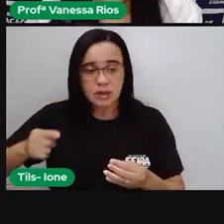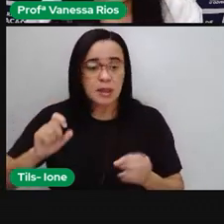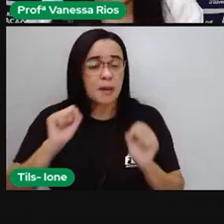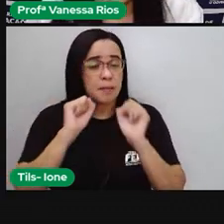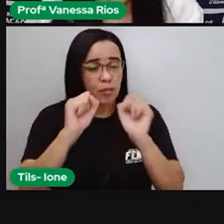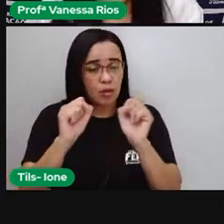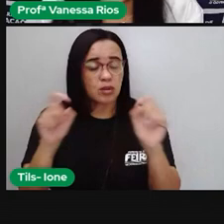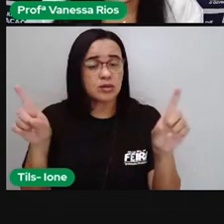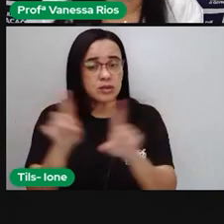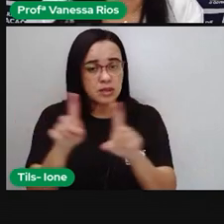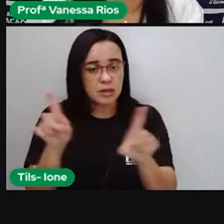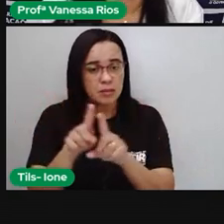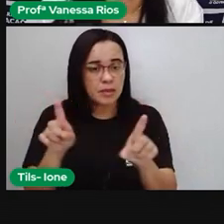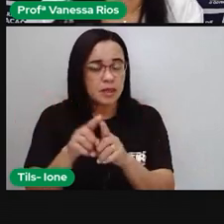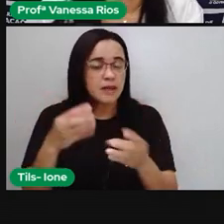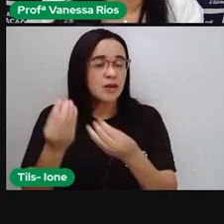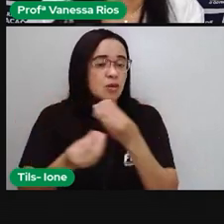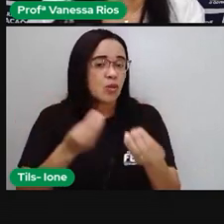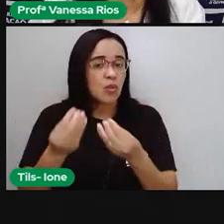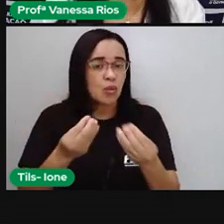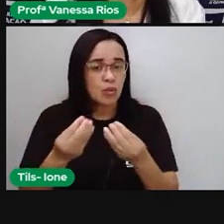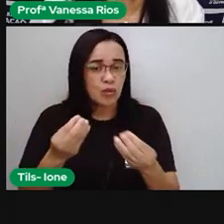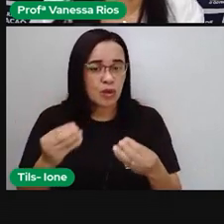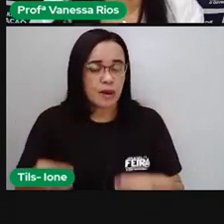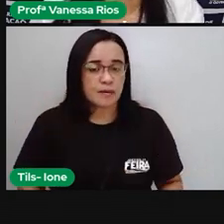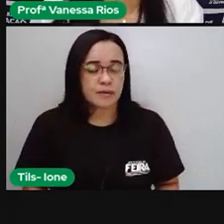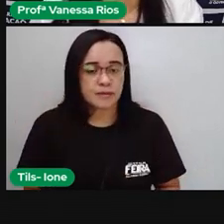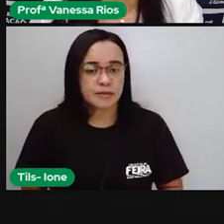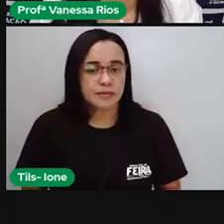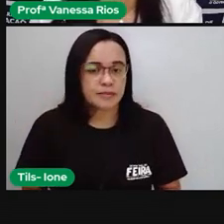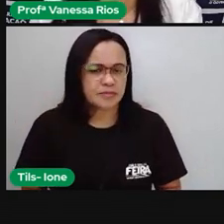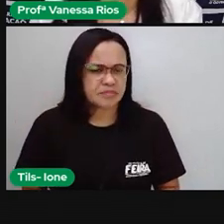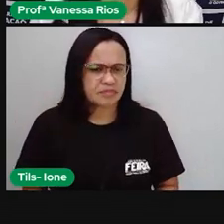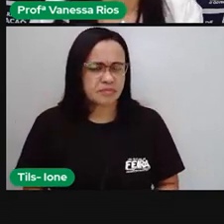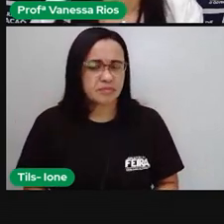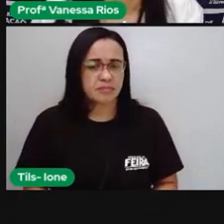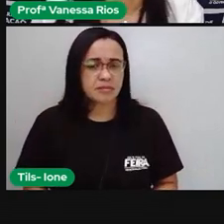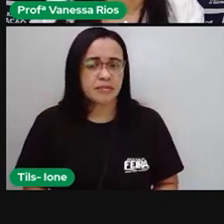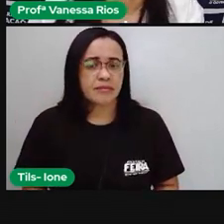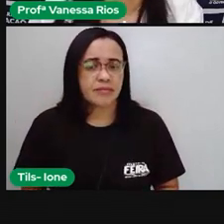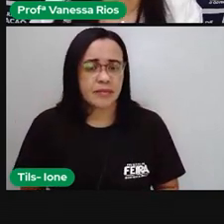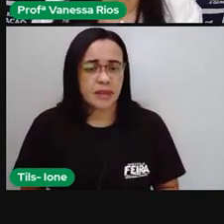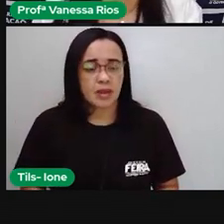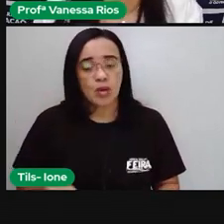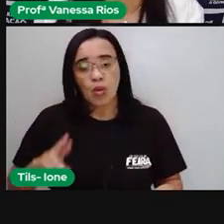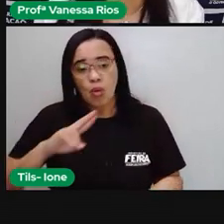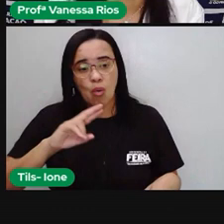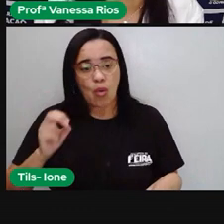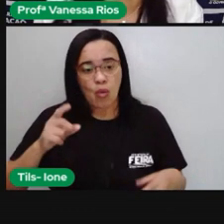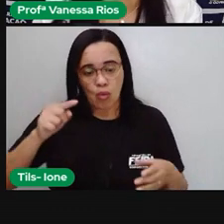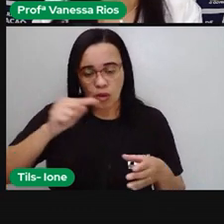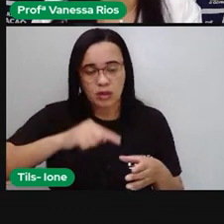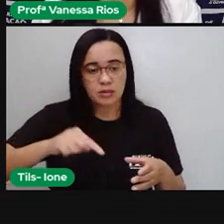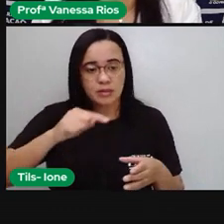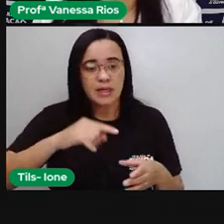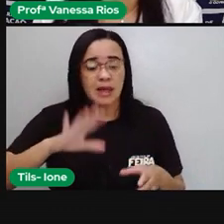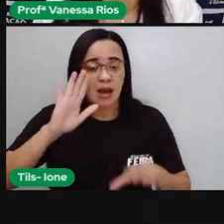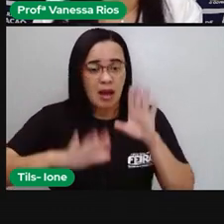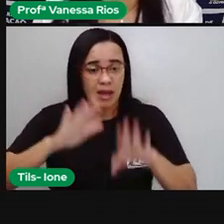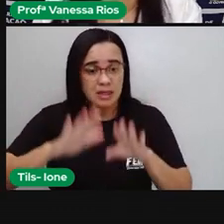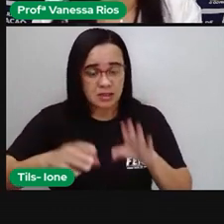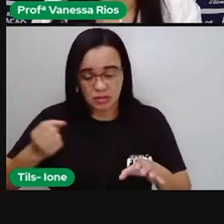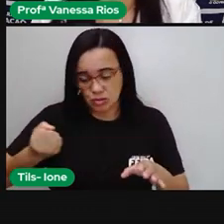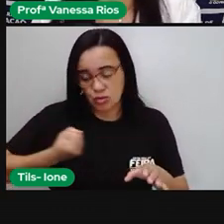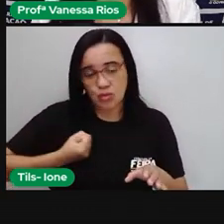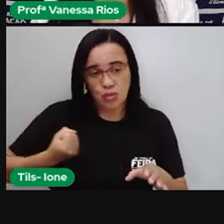aproximados. Ou que é aproximados, né? Arredondados. Às vezes, os números decimais